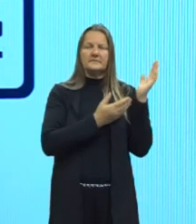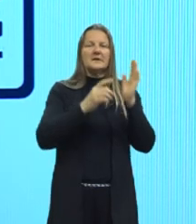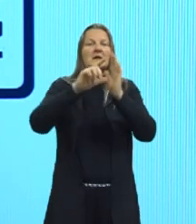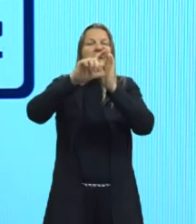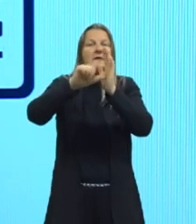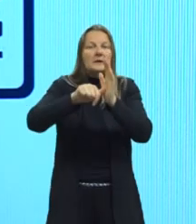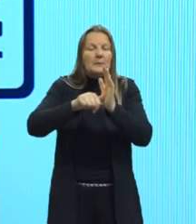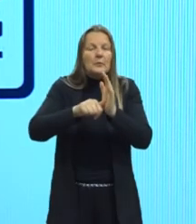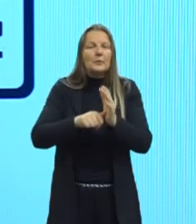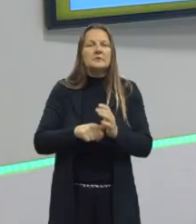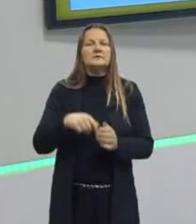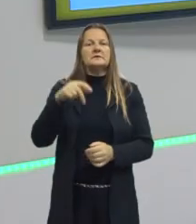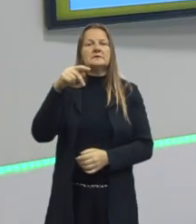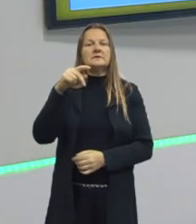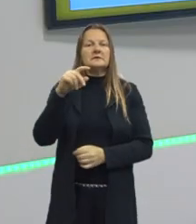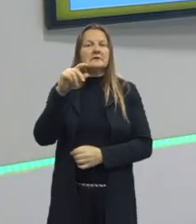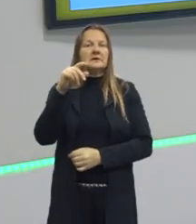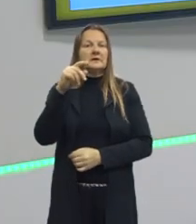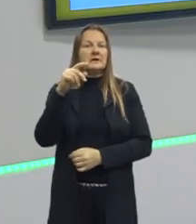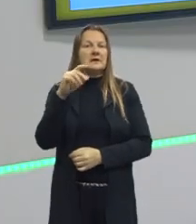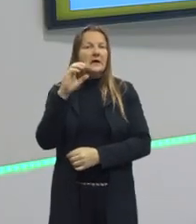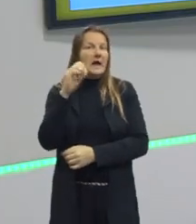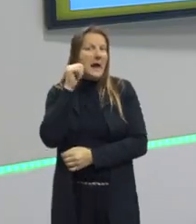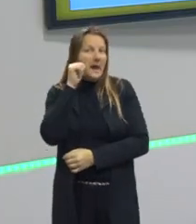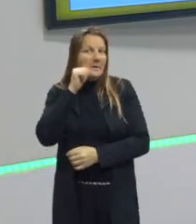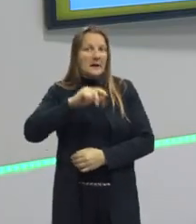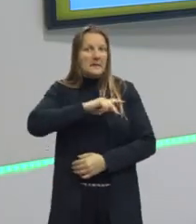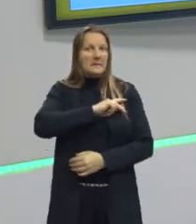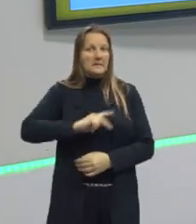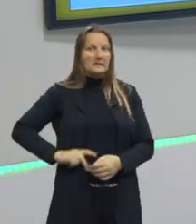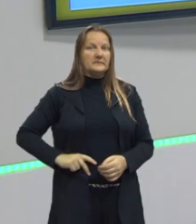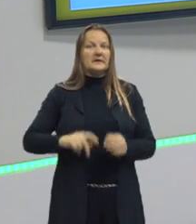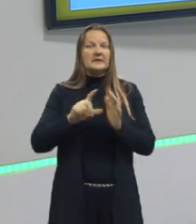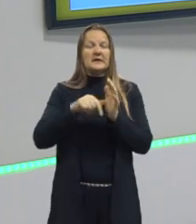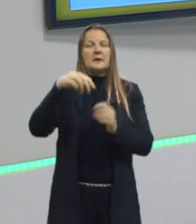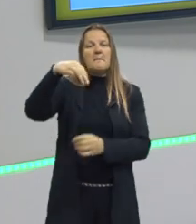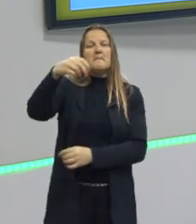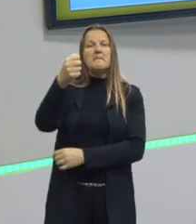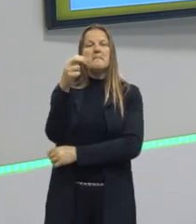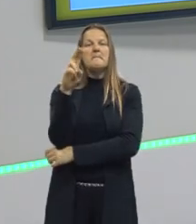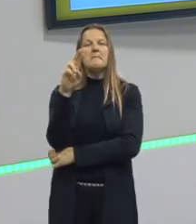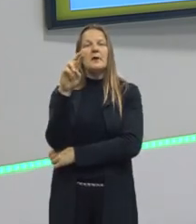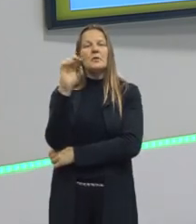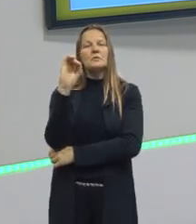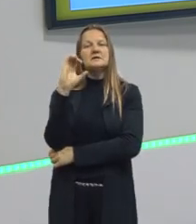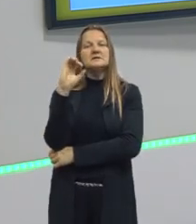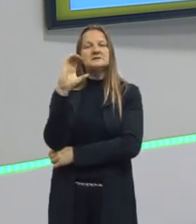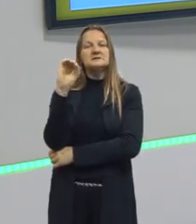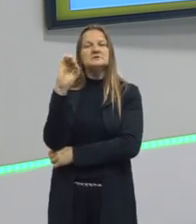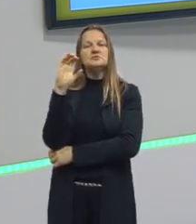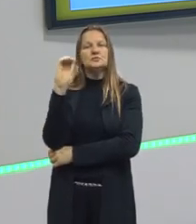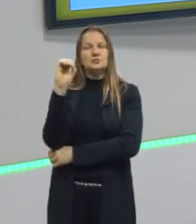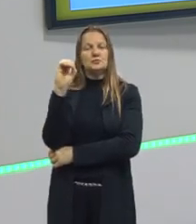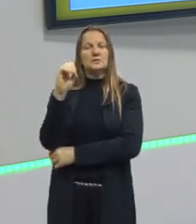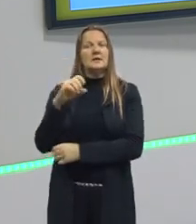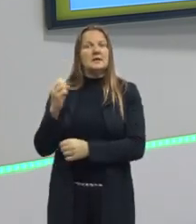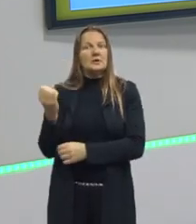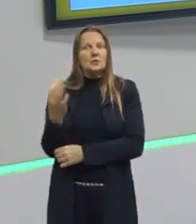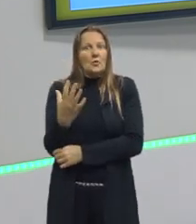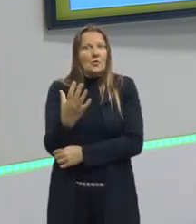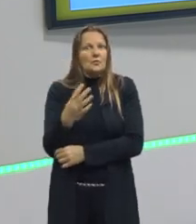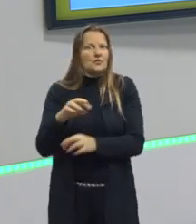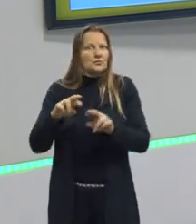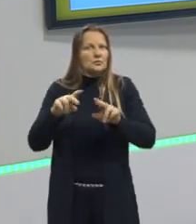Pós-Cristina Kirchner, né, nós temos justamente o Maurício Macri, ele é liberal, certo, ele vem com essa ideia